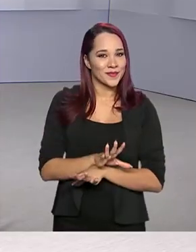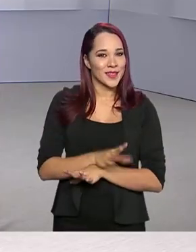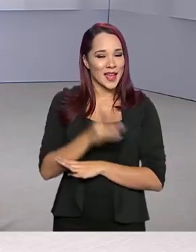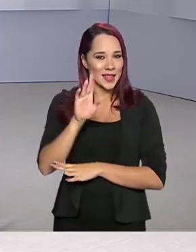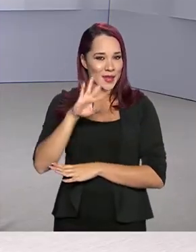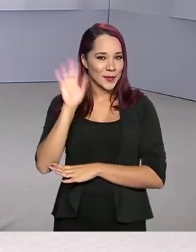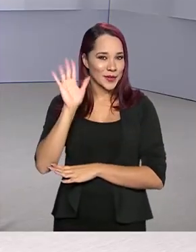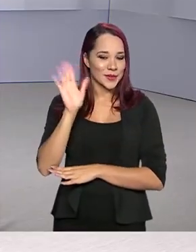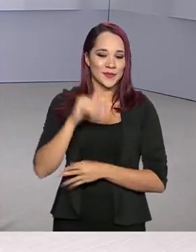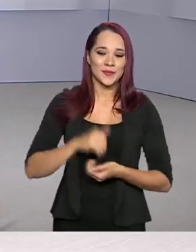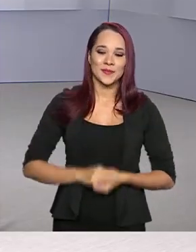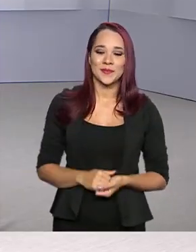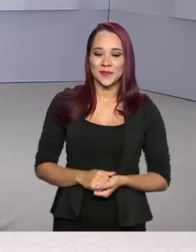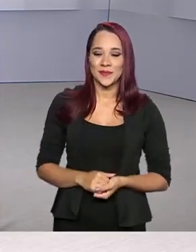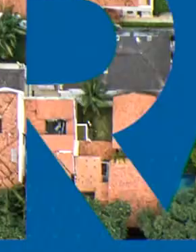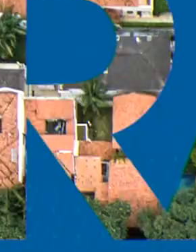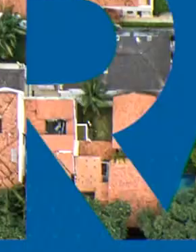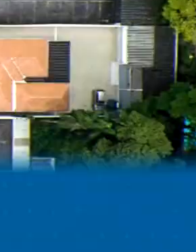Até a próxima edição.